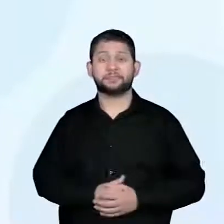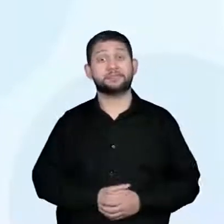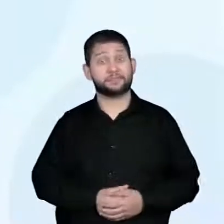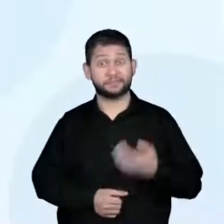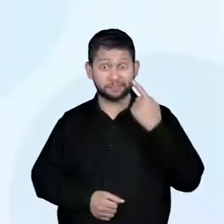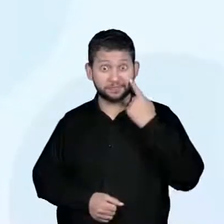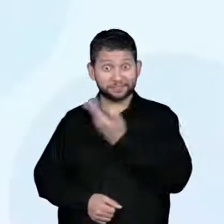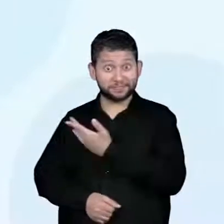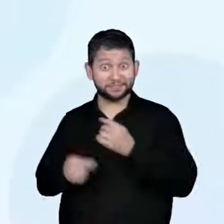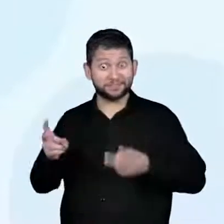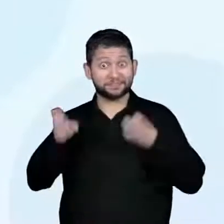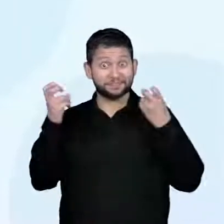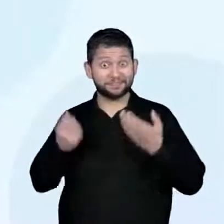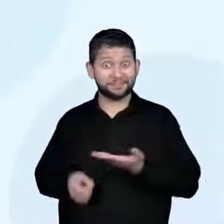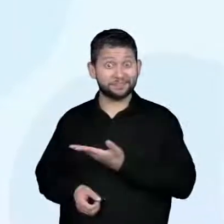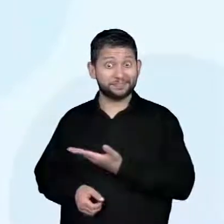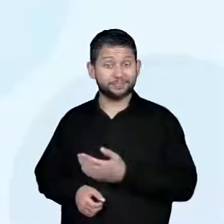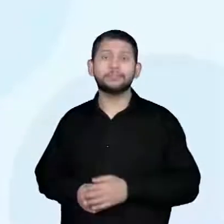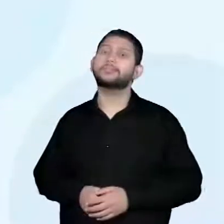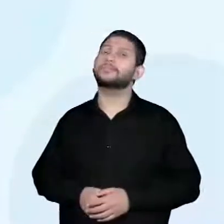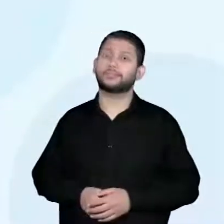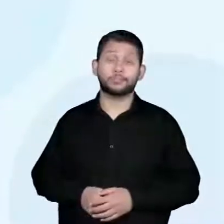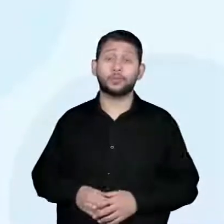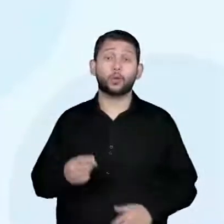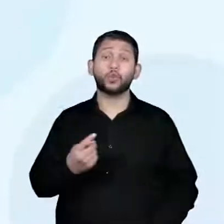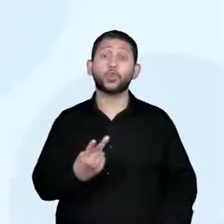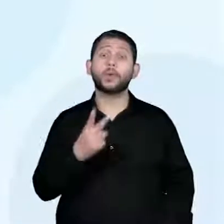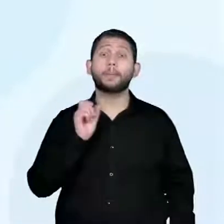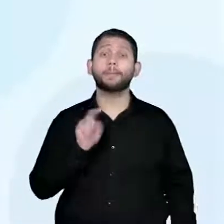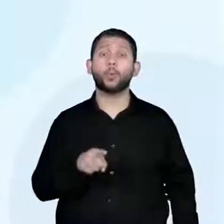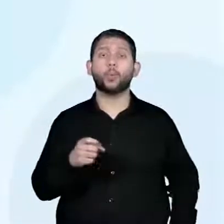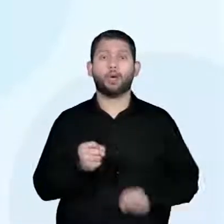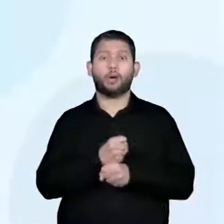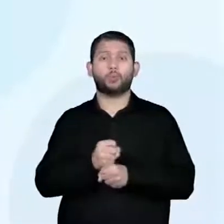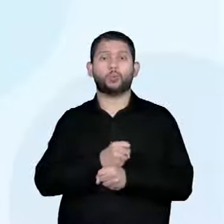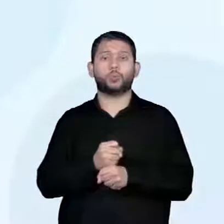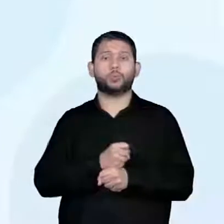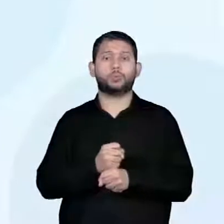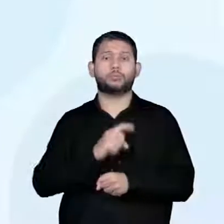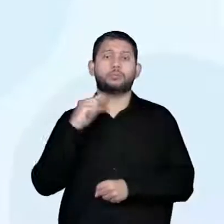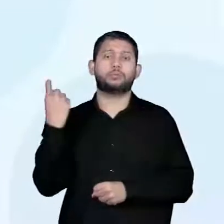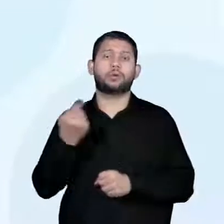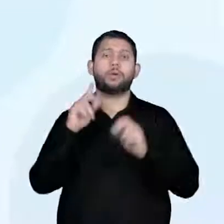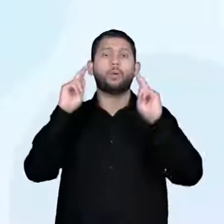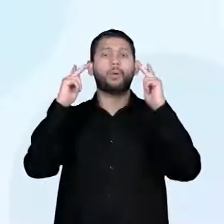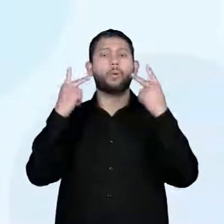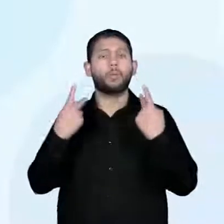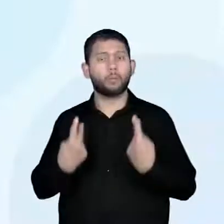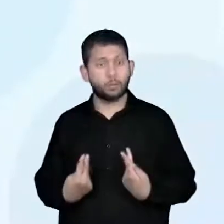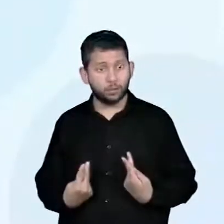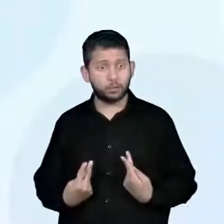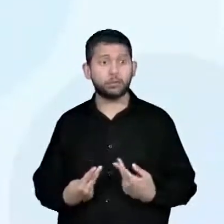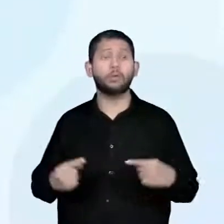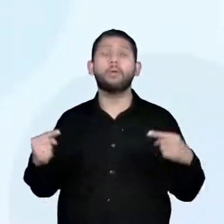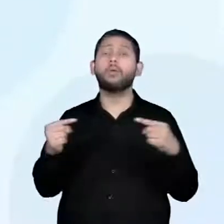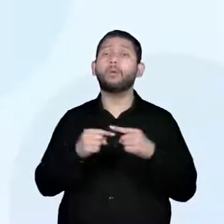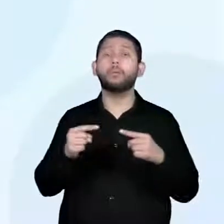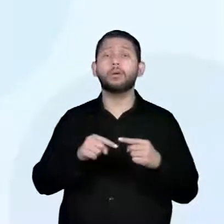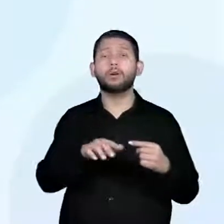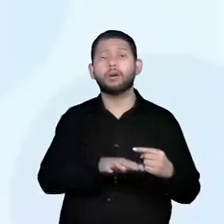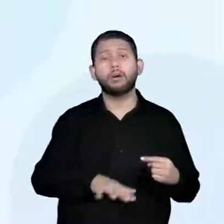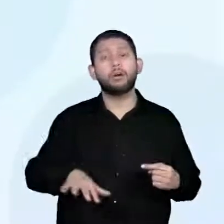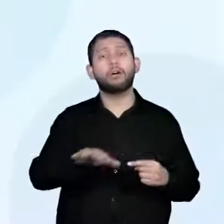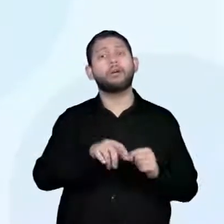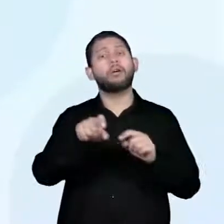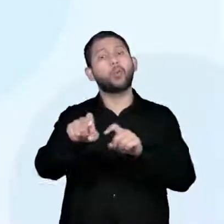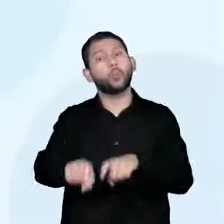percebe aí que tem mais de 12 mil anos, o homem continua utilizando a agricultura aí como forma